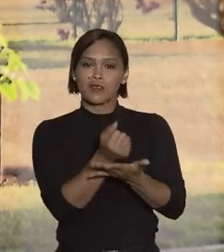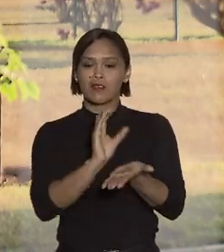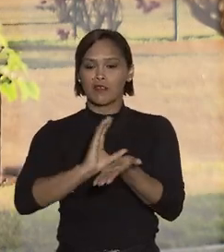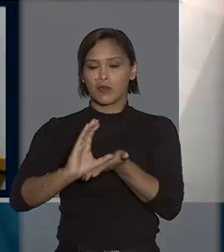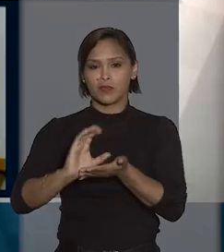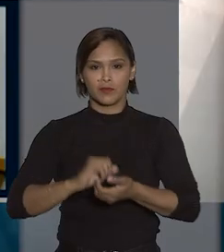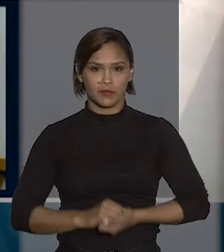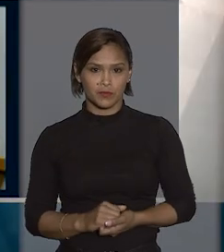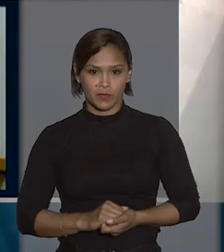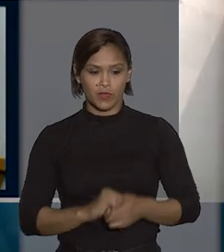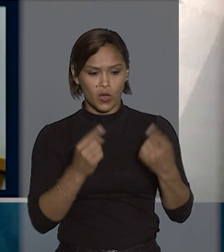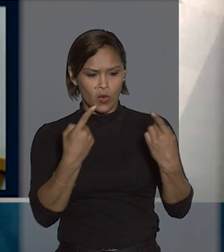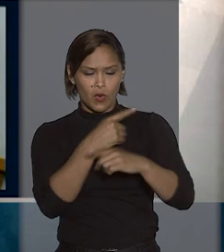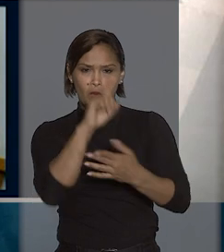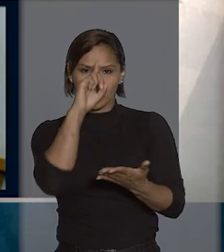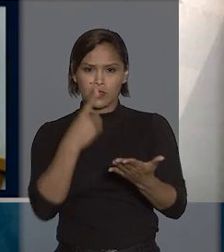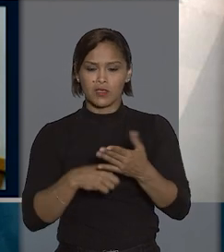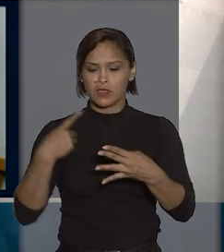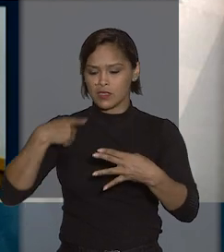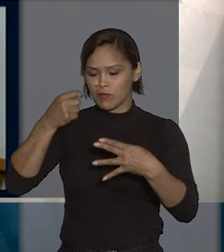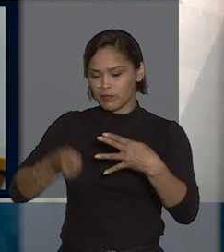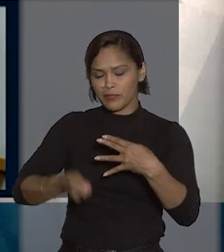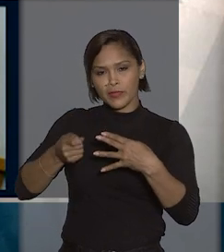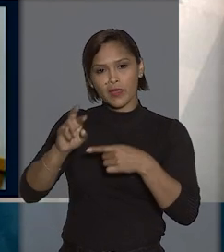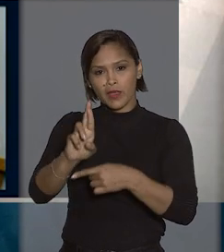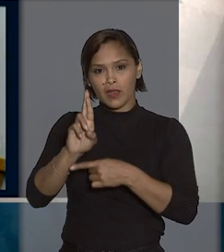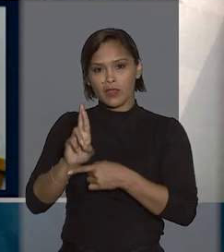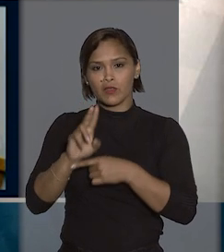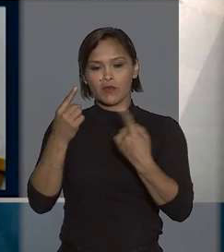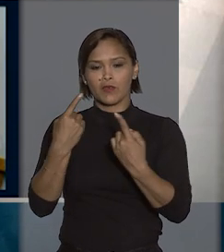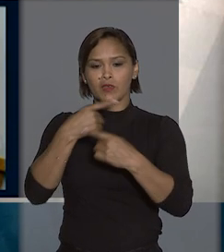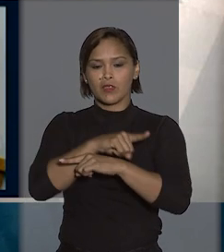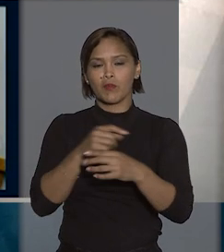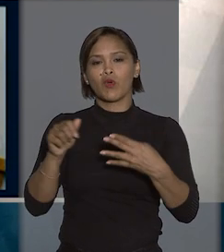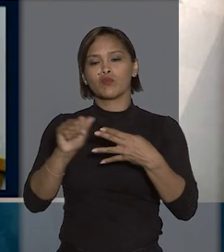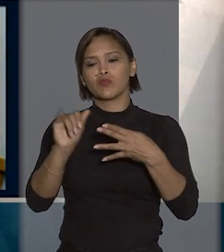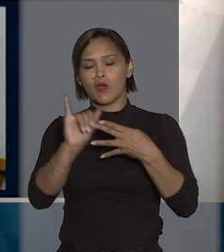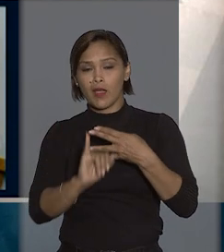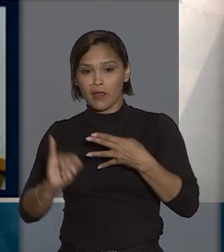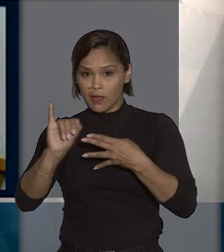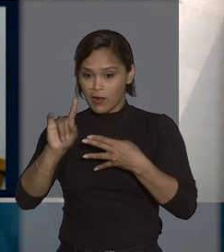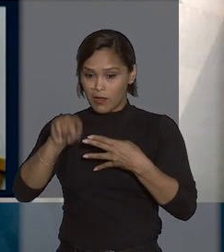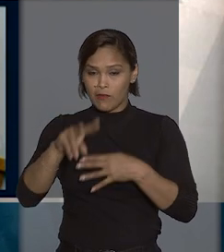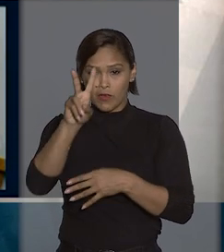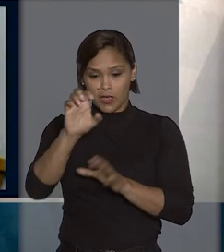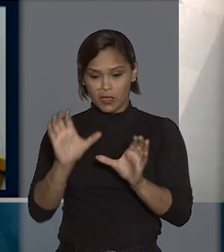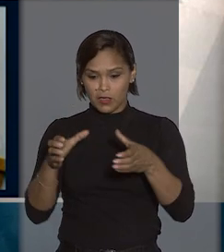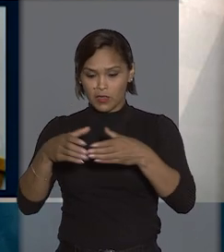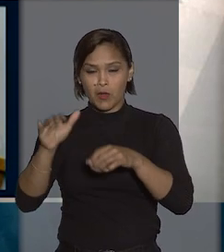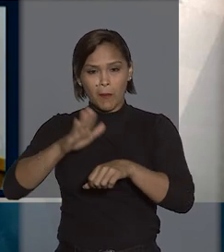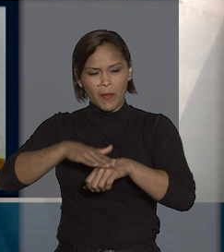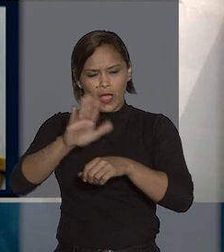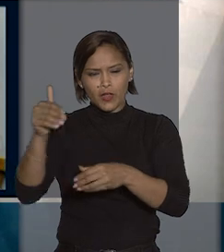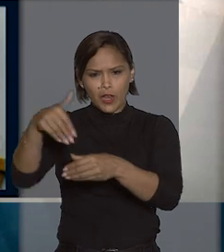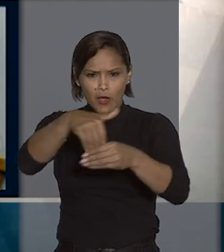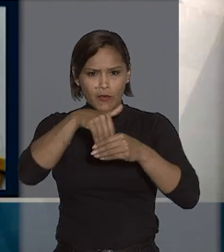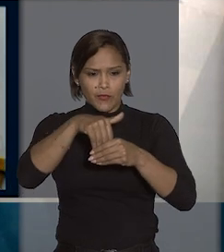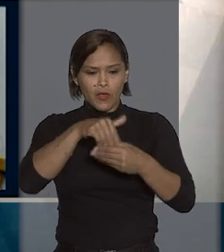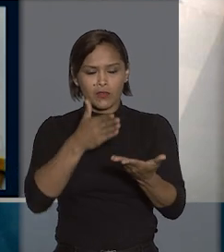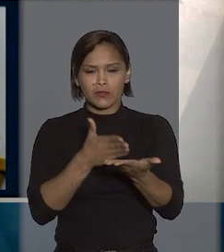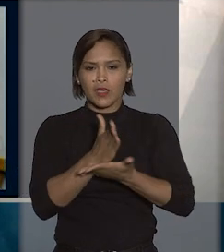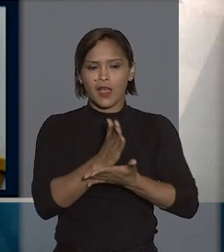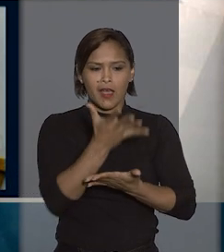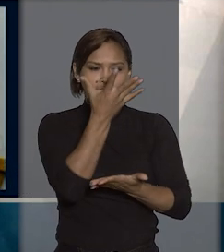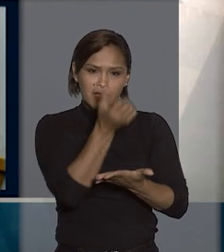benefício. Contra a decisão monocrática do relator, foi interposto o agravo, ao qual a quinta turma, por maioria, deu